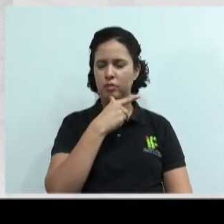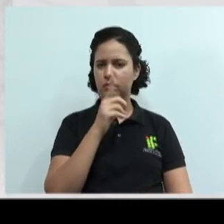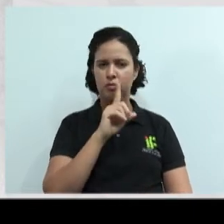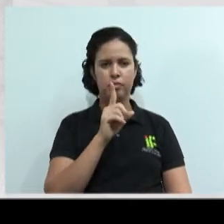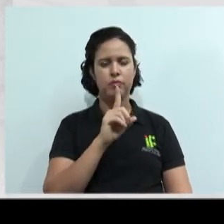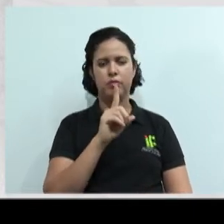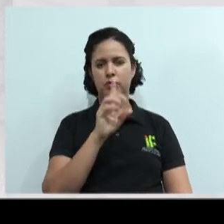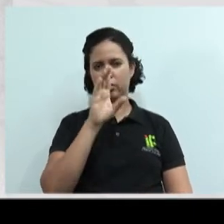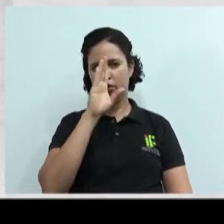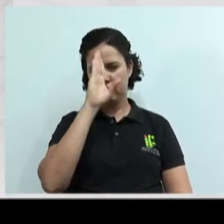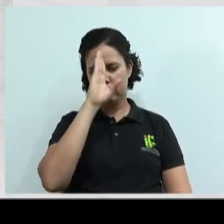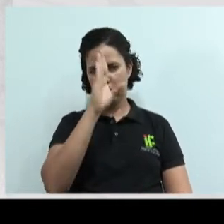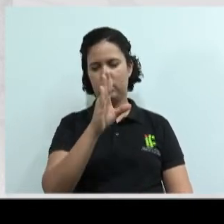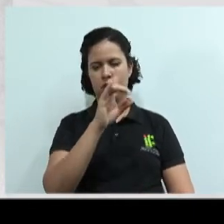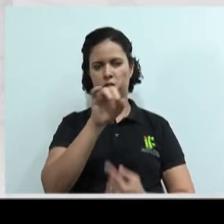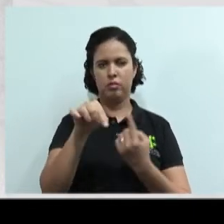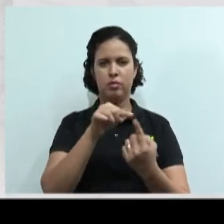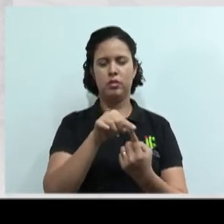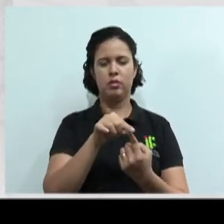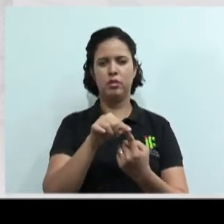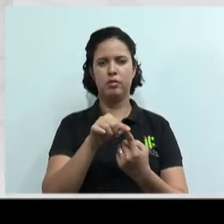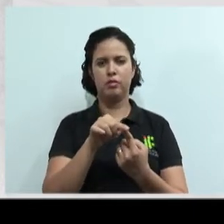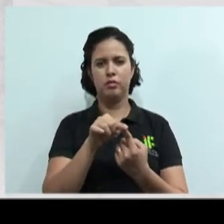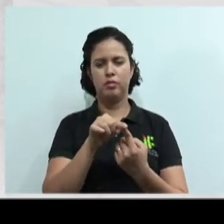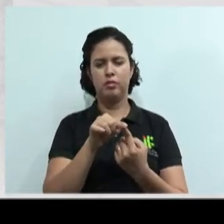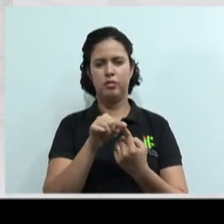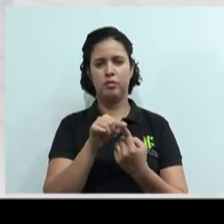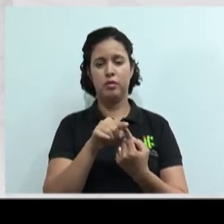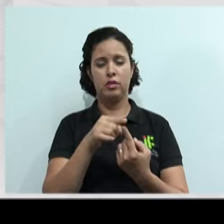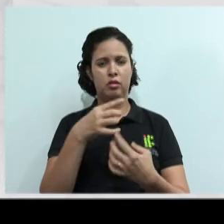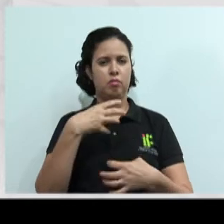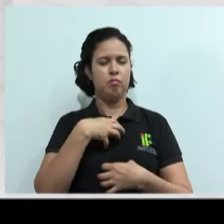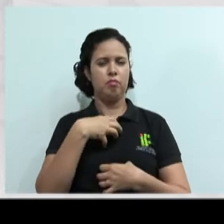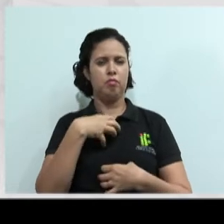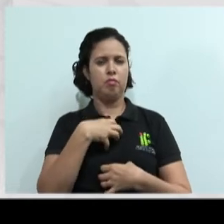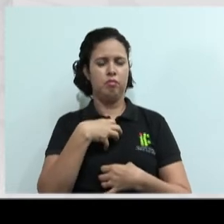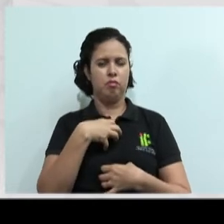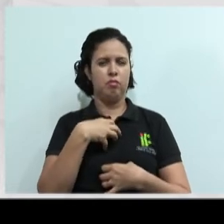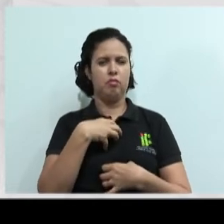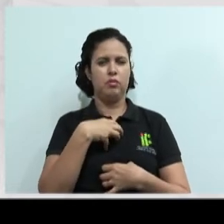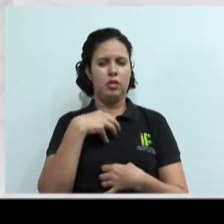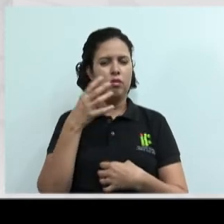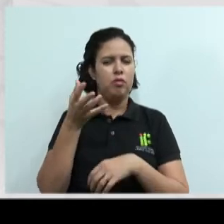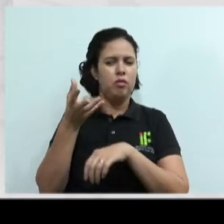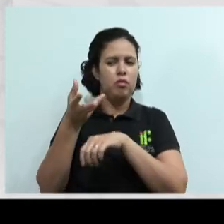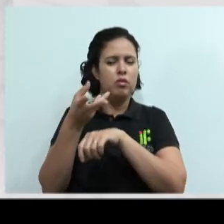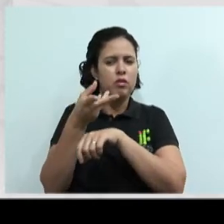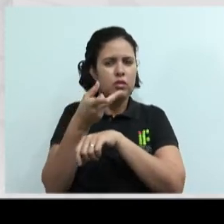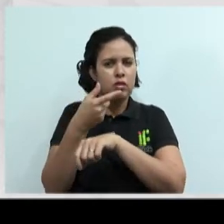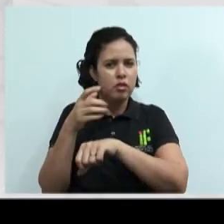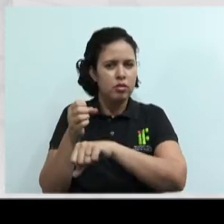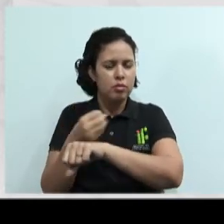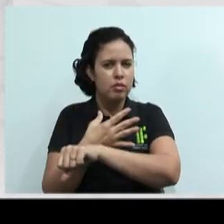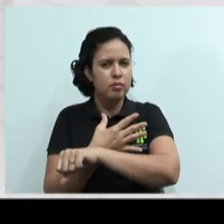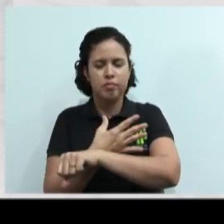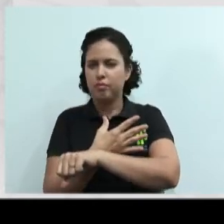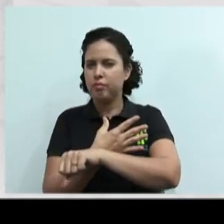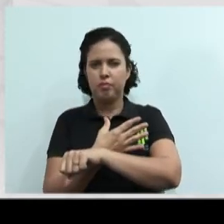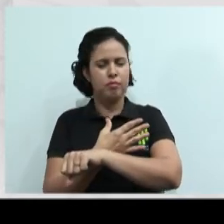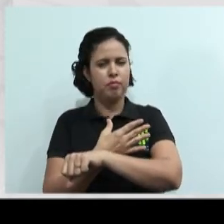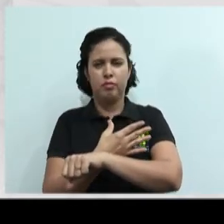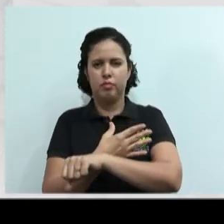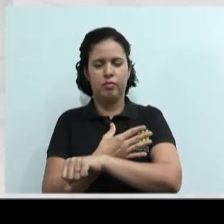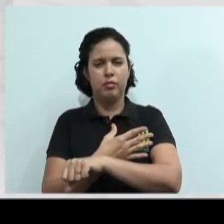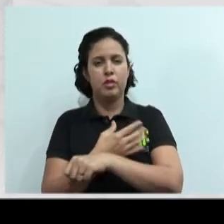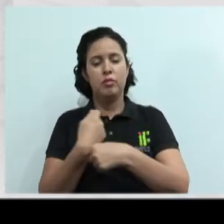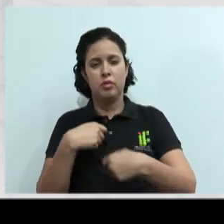objetivo. Não tente ganhá-lo pela emoção, porque ele é muito focado nos resultados. Acompanhe a